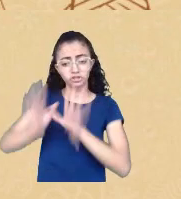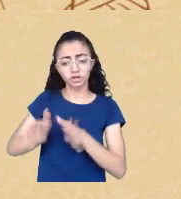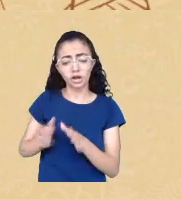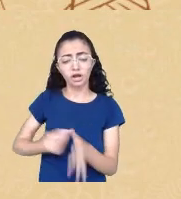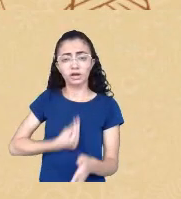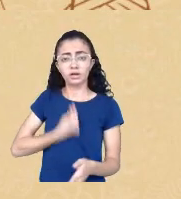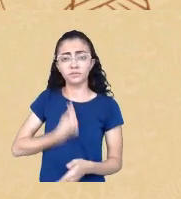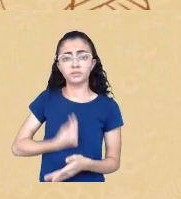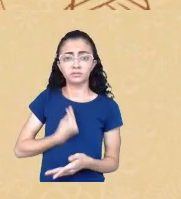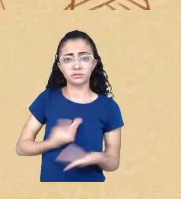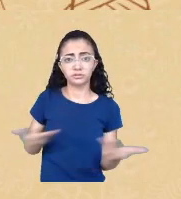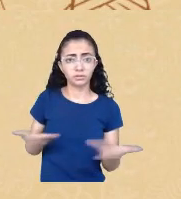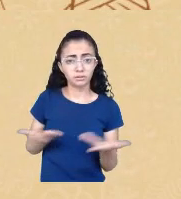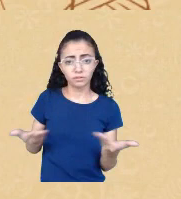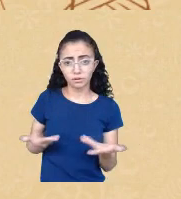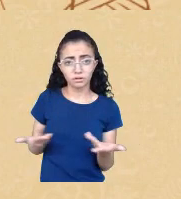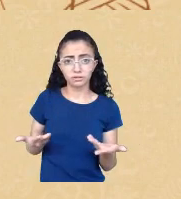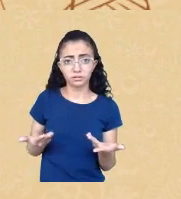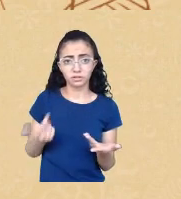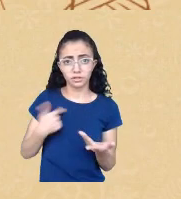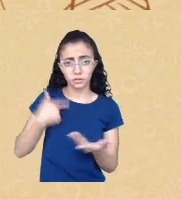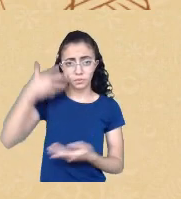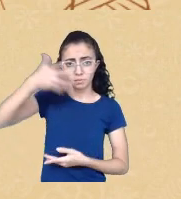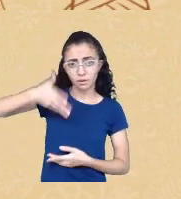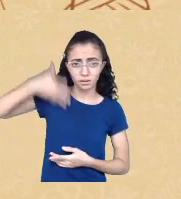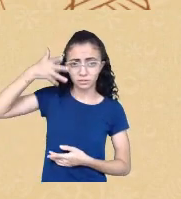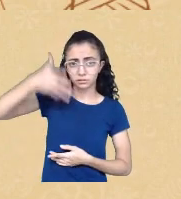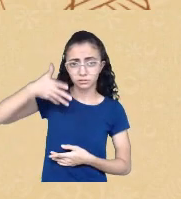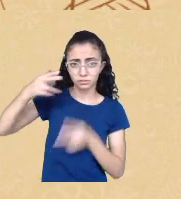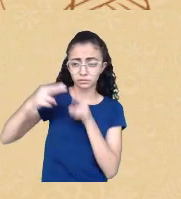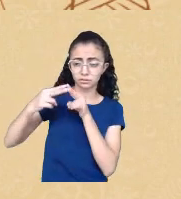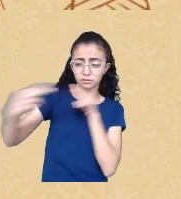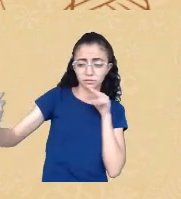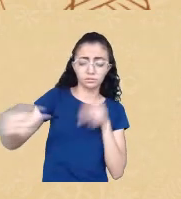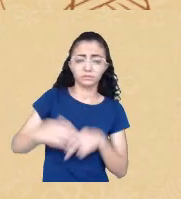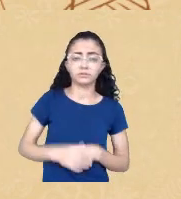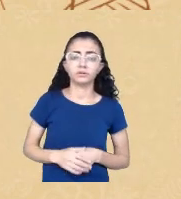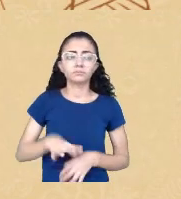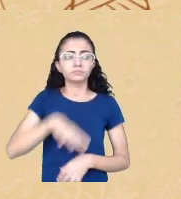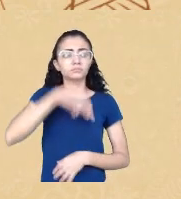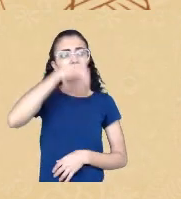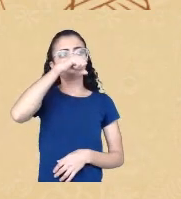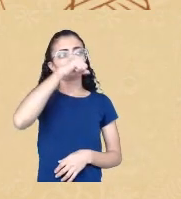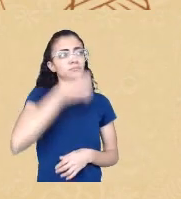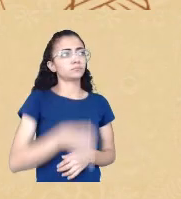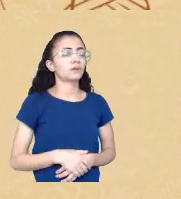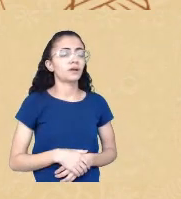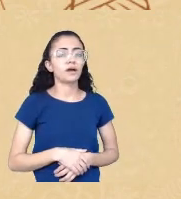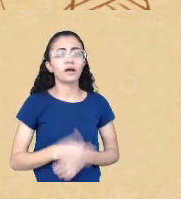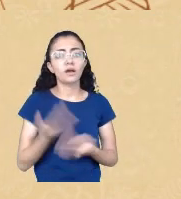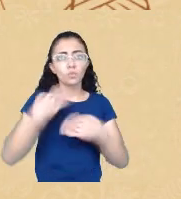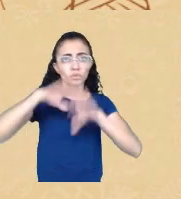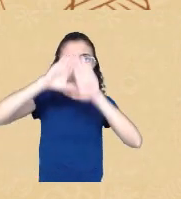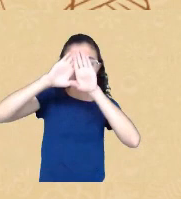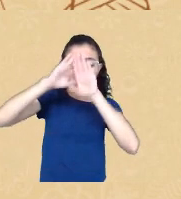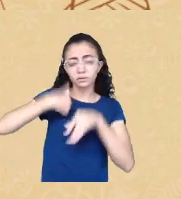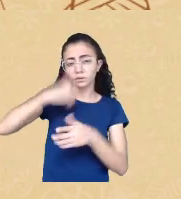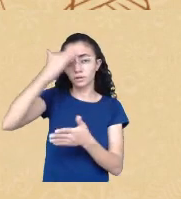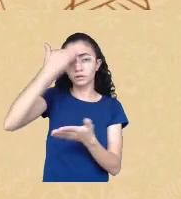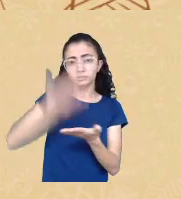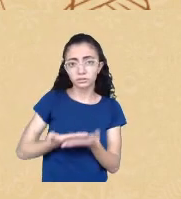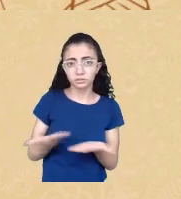videoconferência o ar que nós respiramos é o ar de Oxalá então essa disfunção